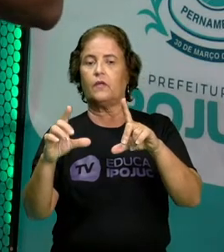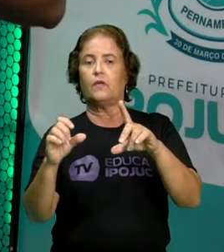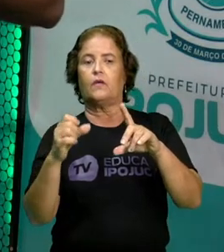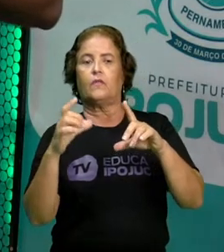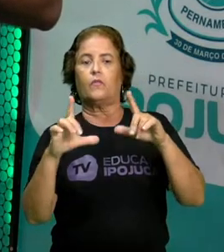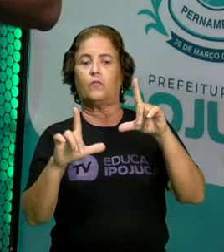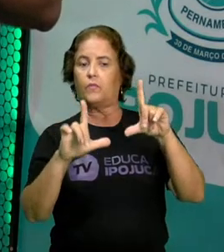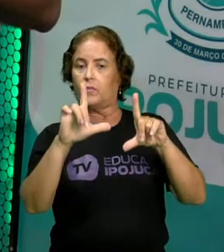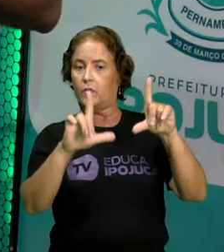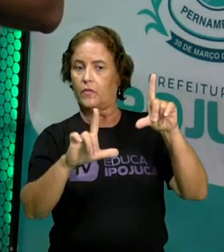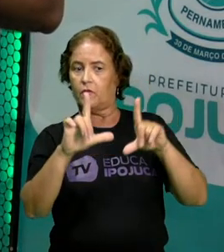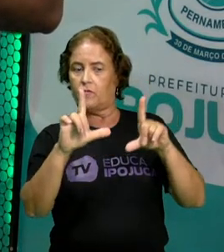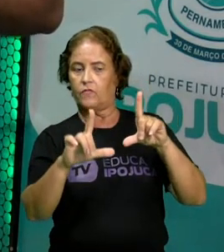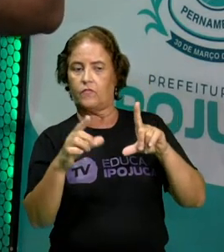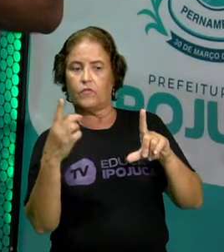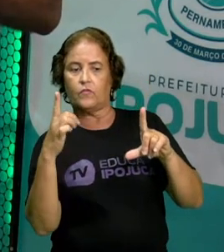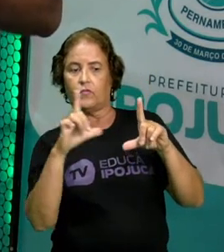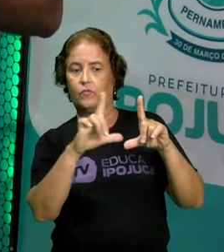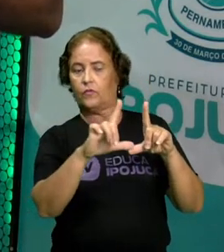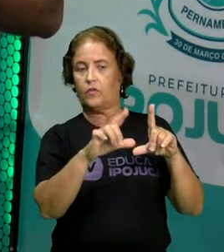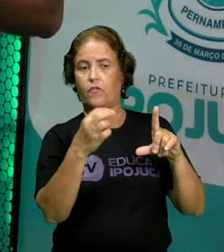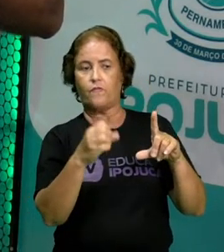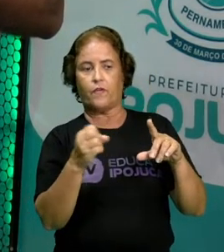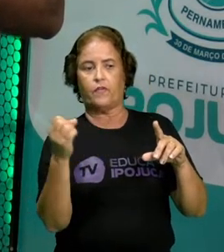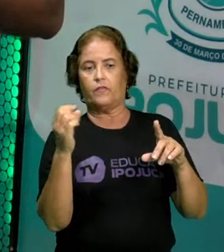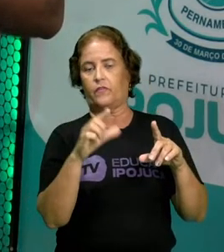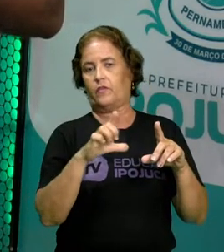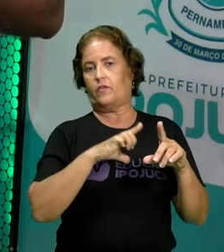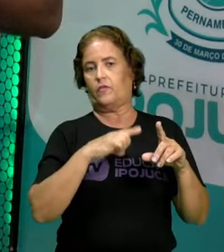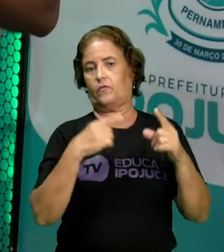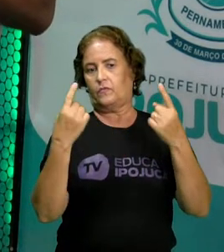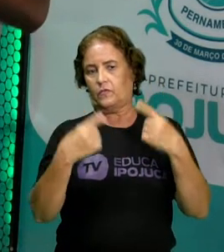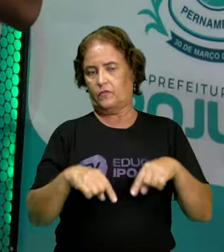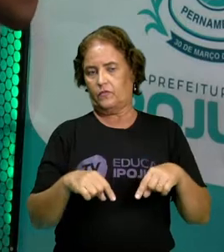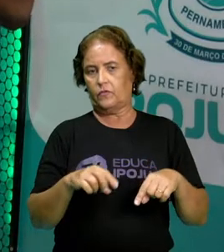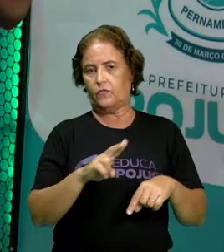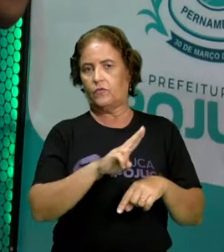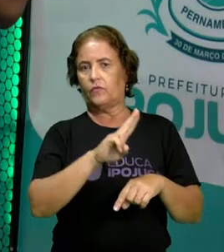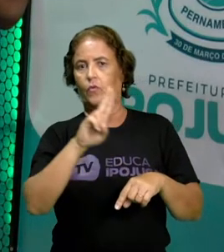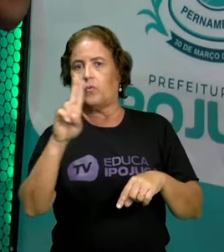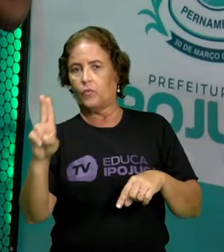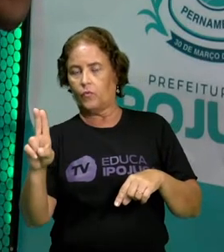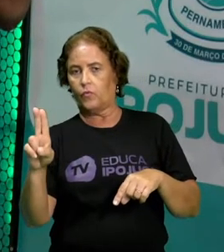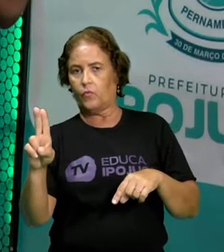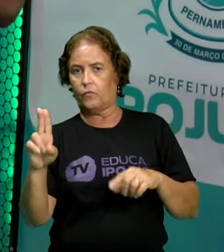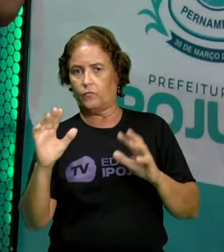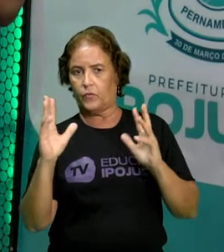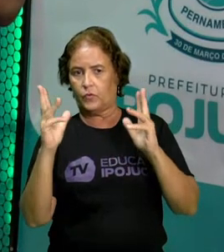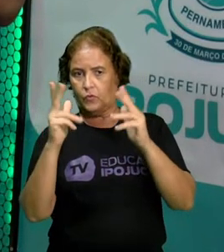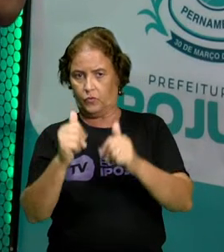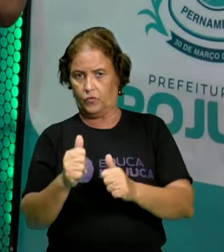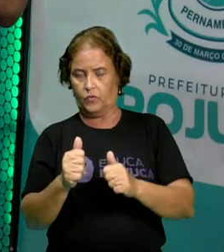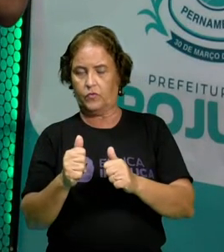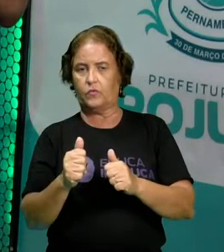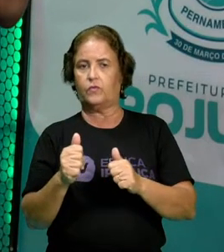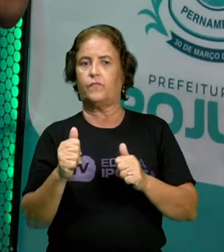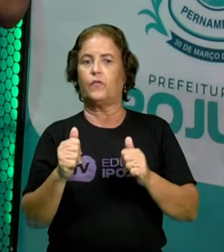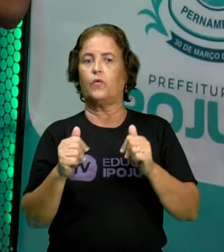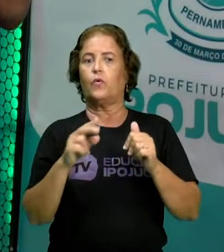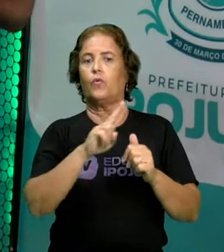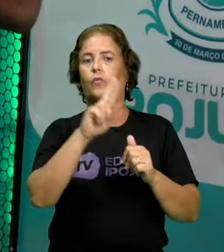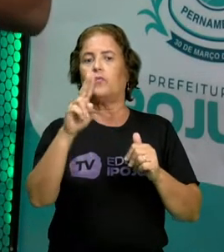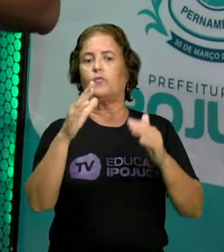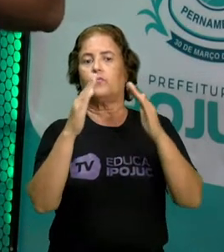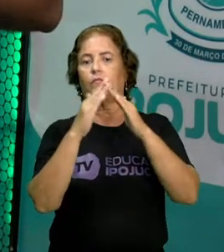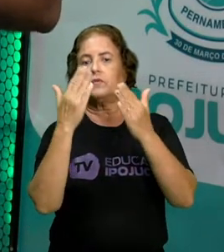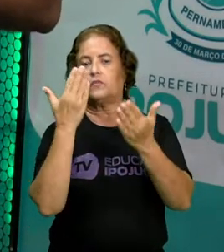para o seu desafio. Lá você coloca seu nome completo, coloca a sua turma, o nome da sua escola e